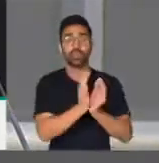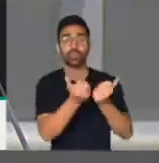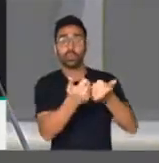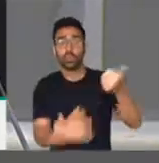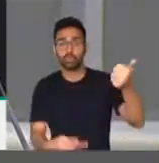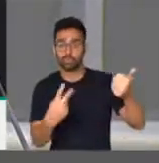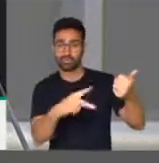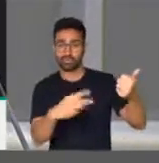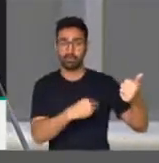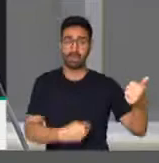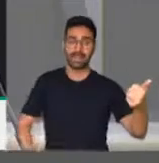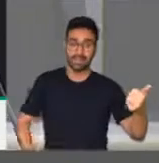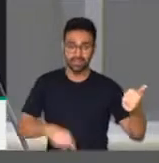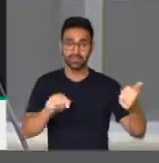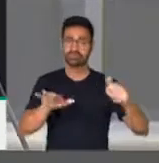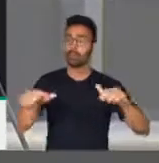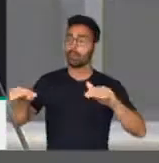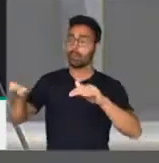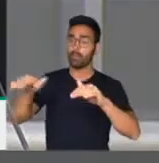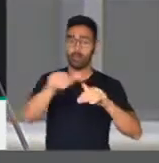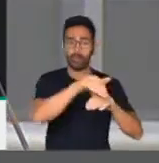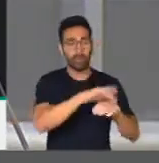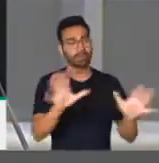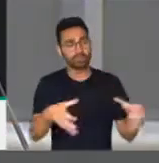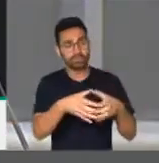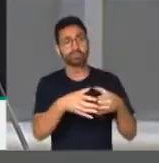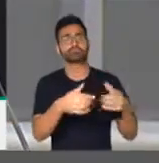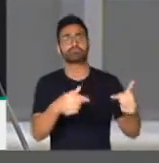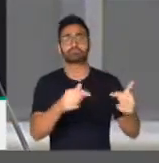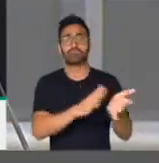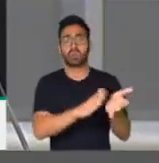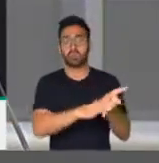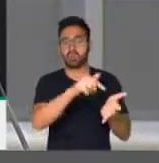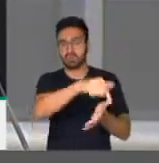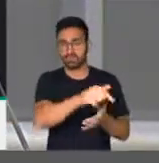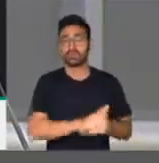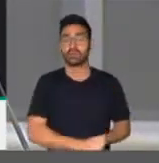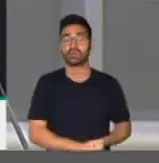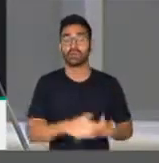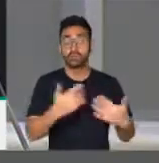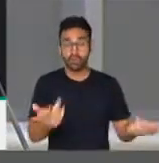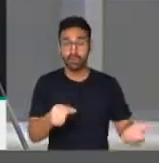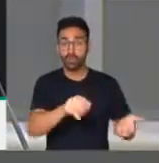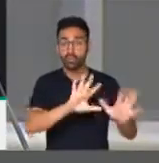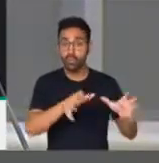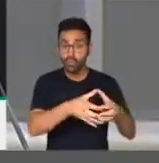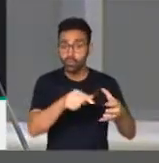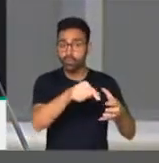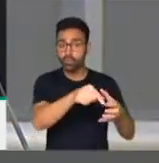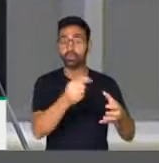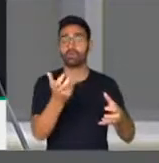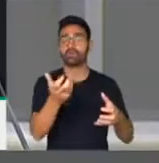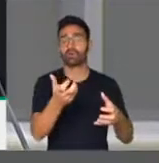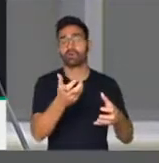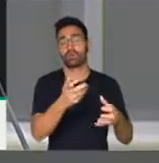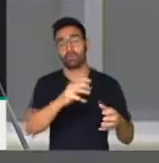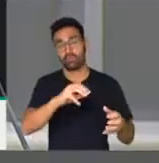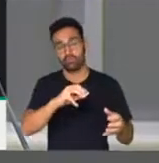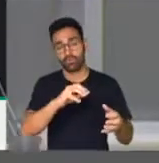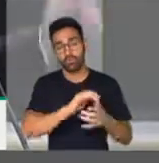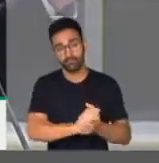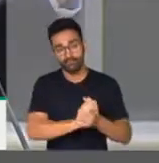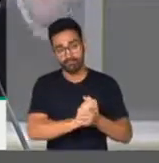equipe que ele convocou para estar ao seu lado. E, dentro dessa equipe, eu quero saudar